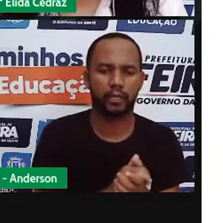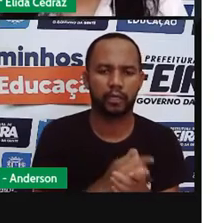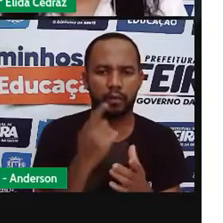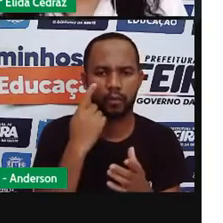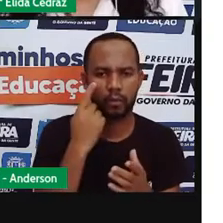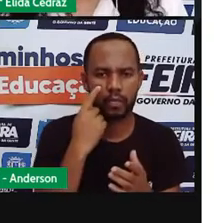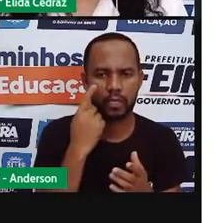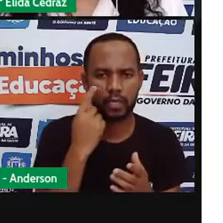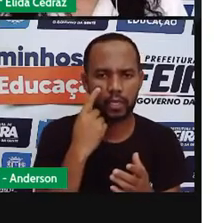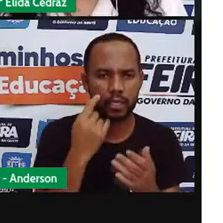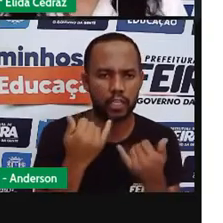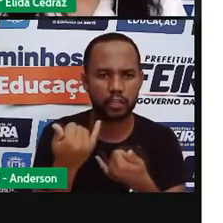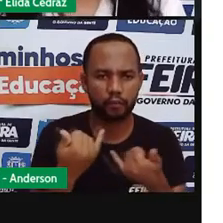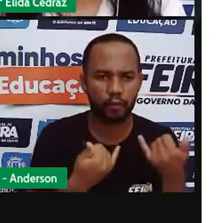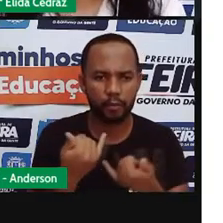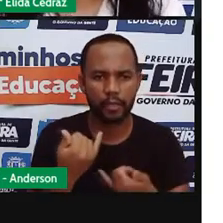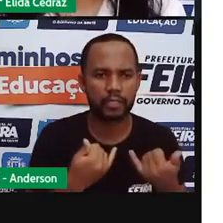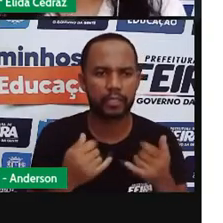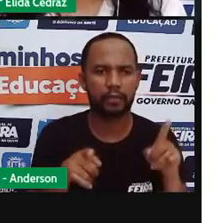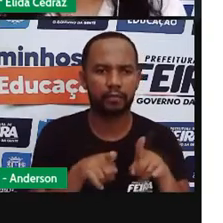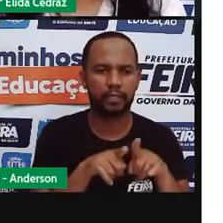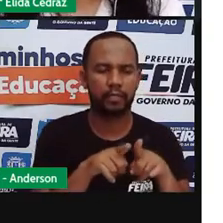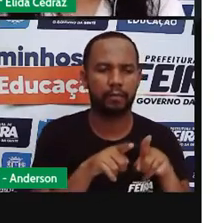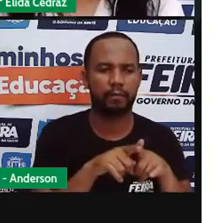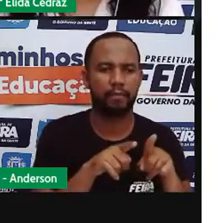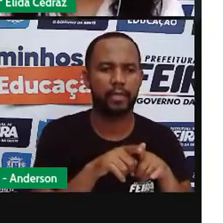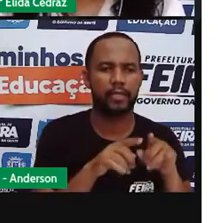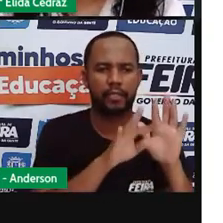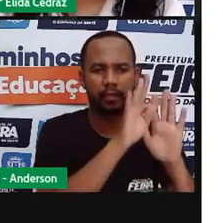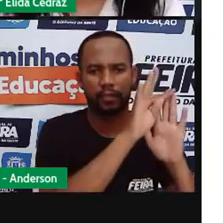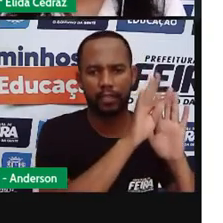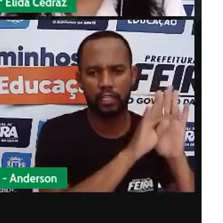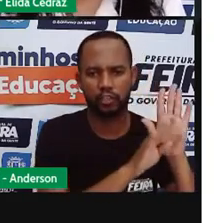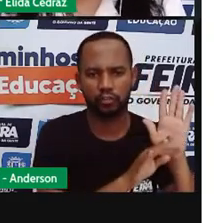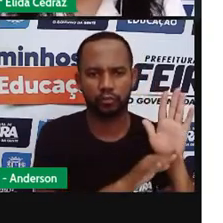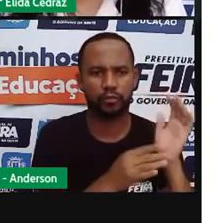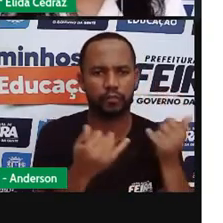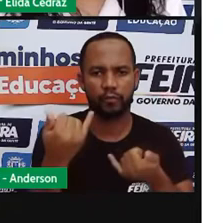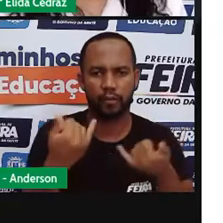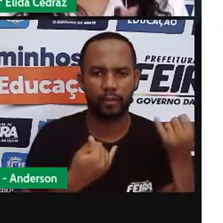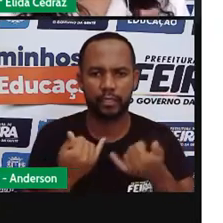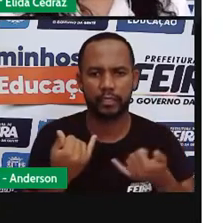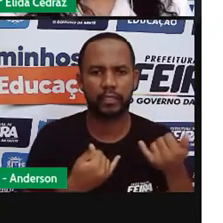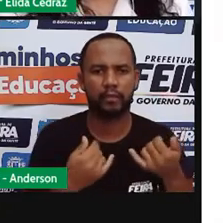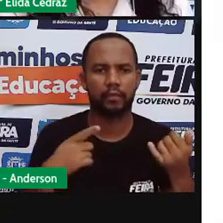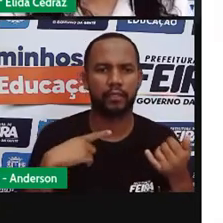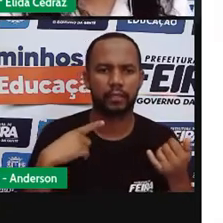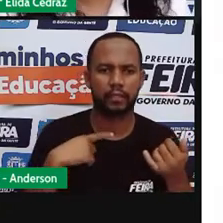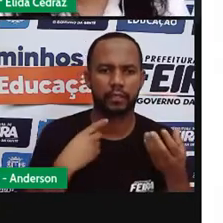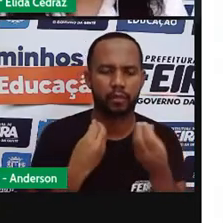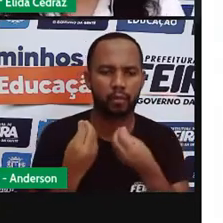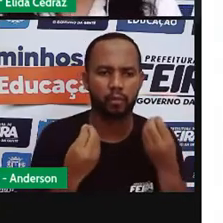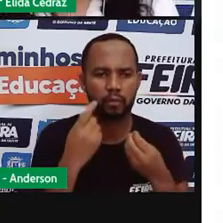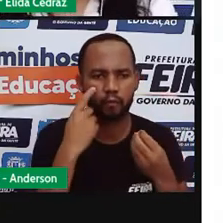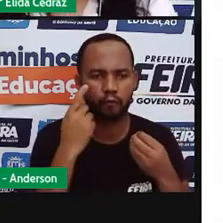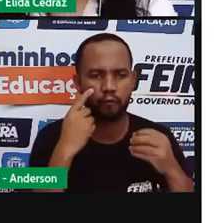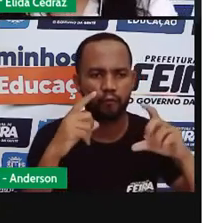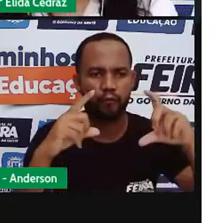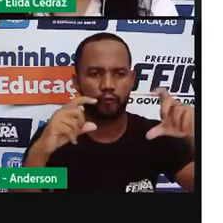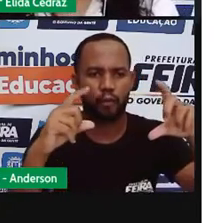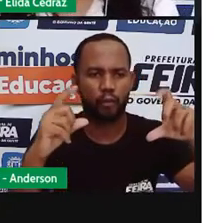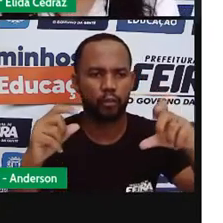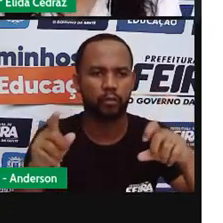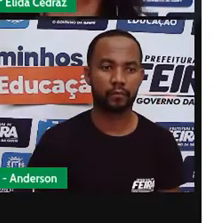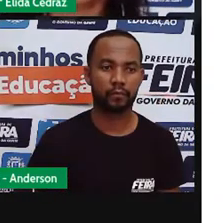texto instrucional usando a linguagem mista. Isso mesmo. Imagens e